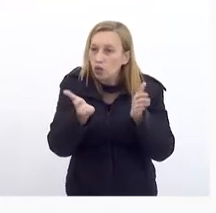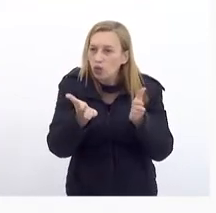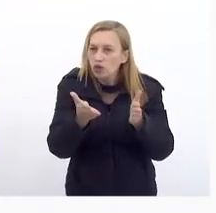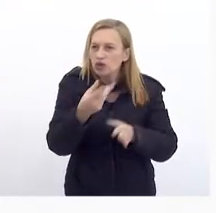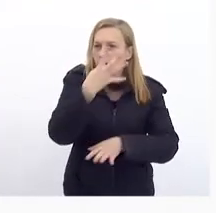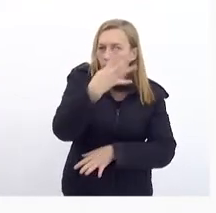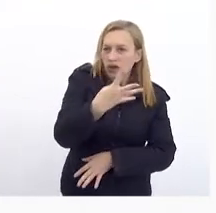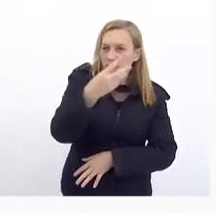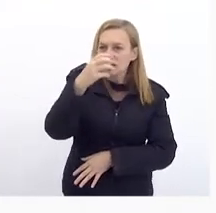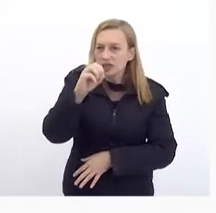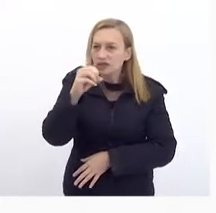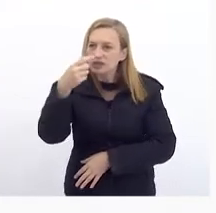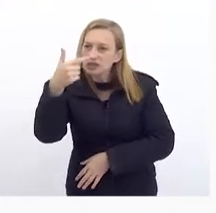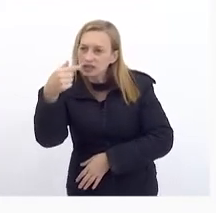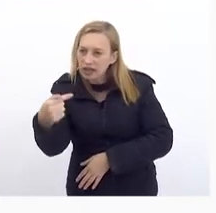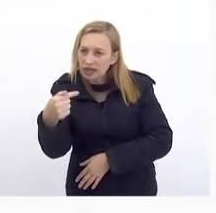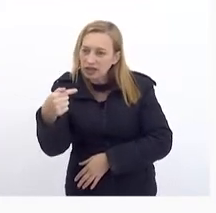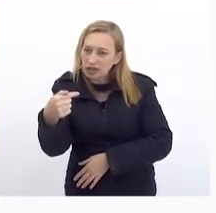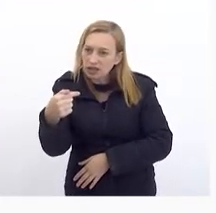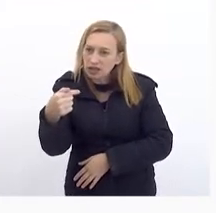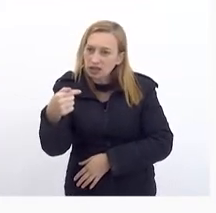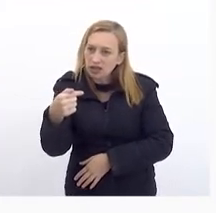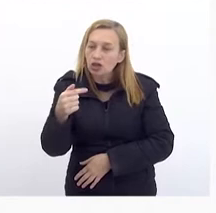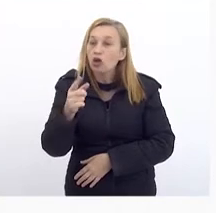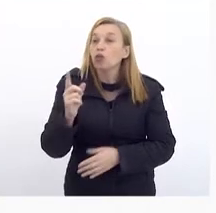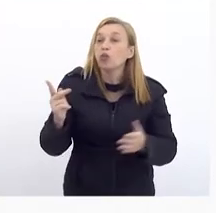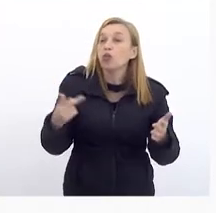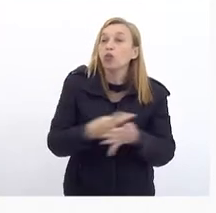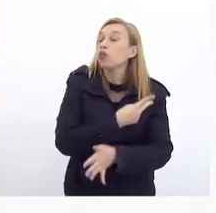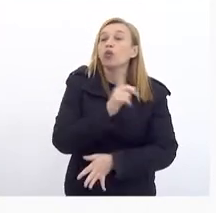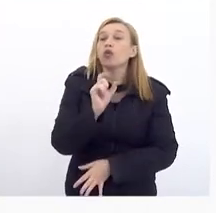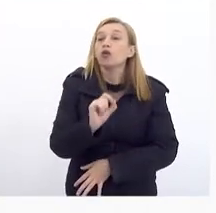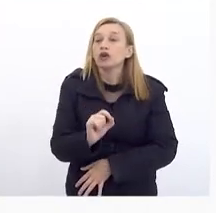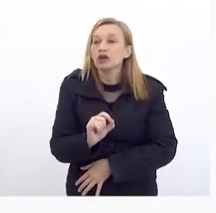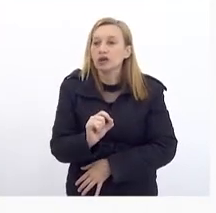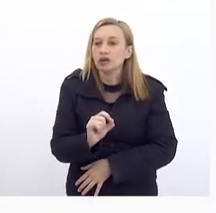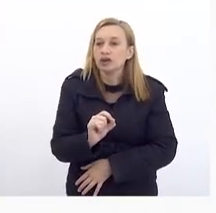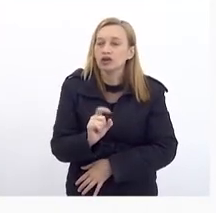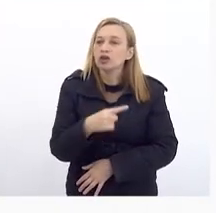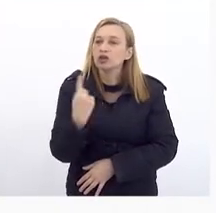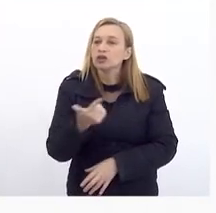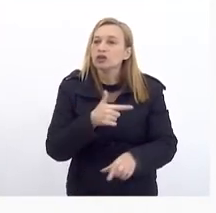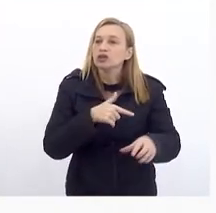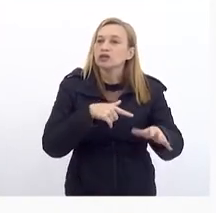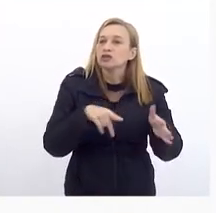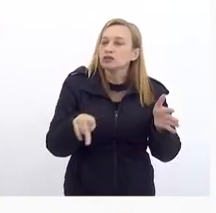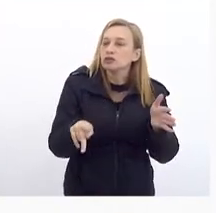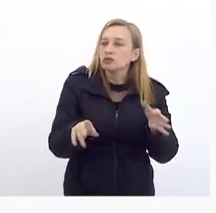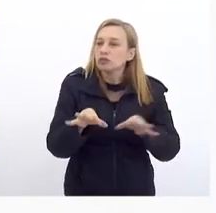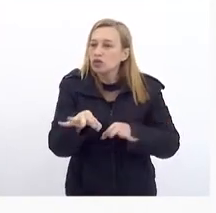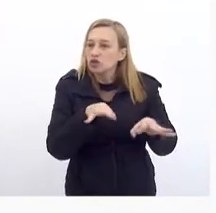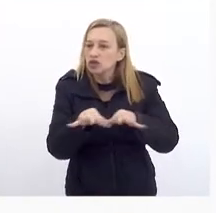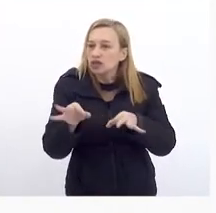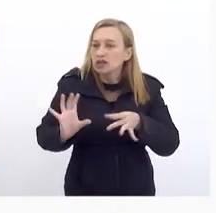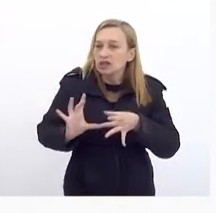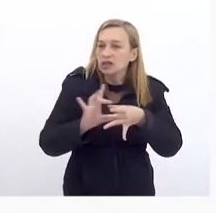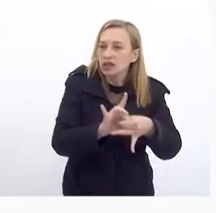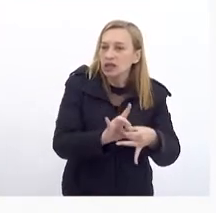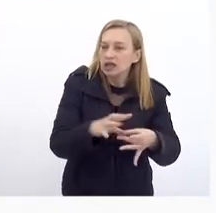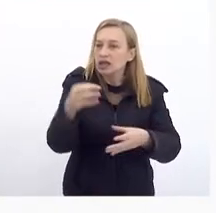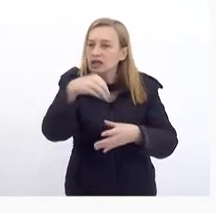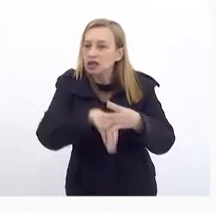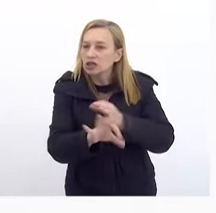407 O que tem acontecido É que novos projetos têm sido agregados E dentro do